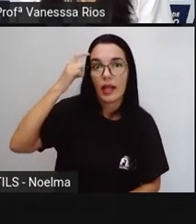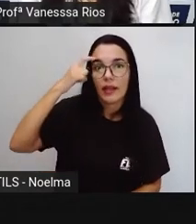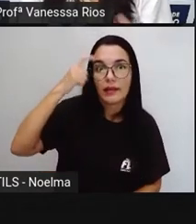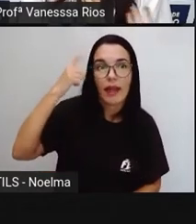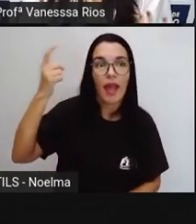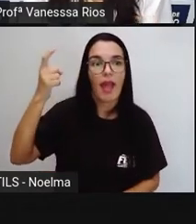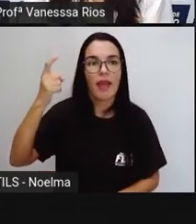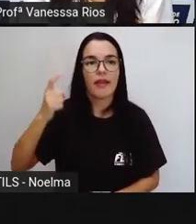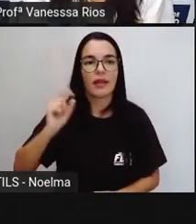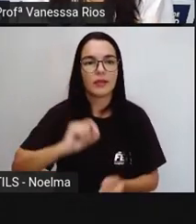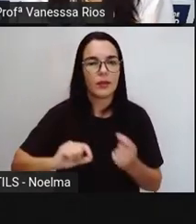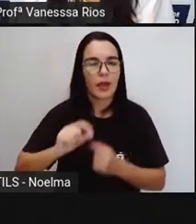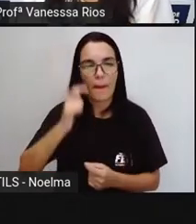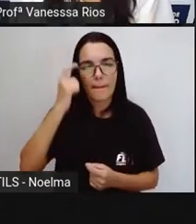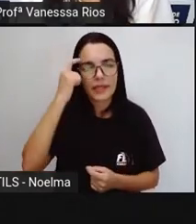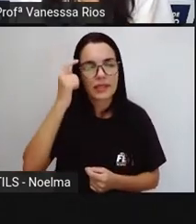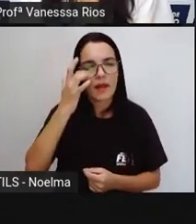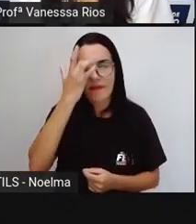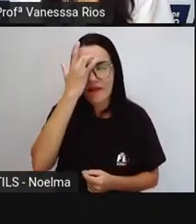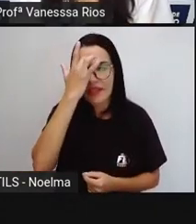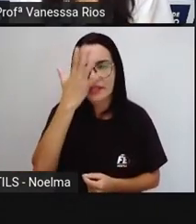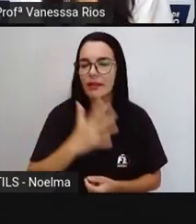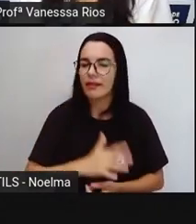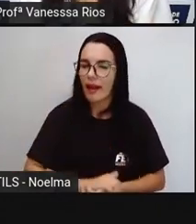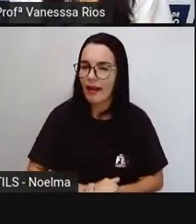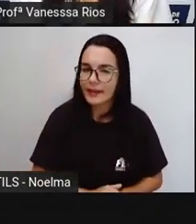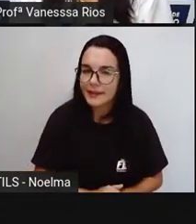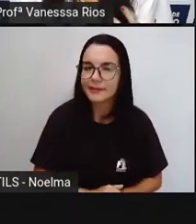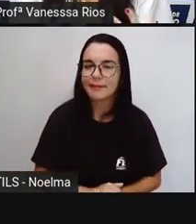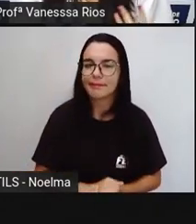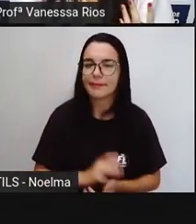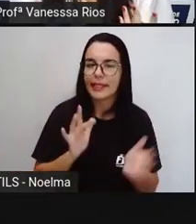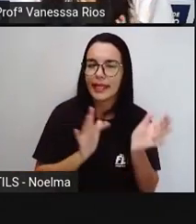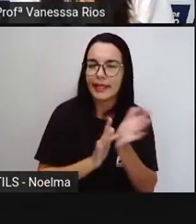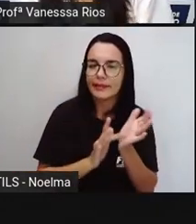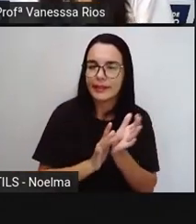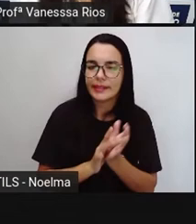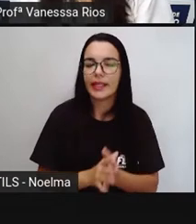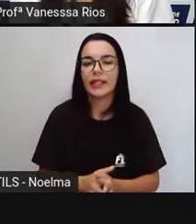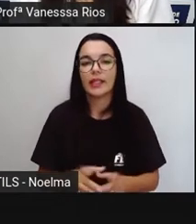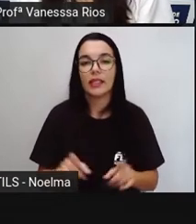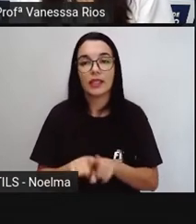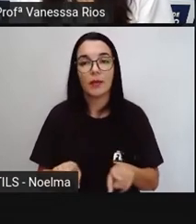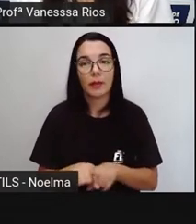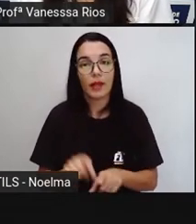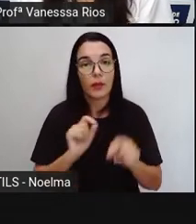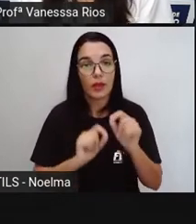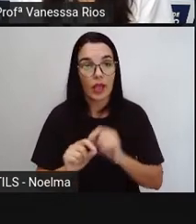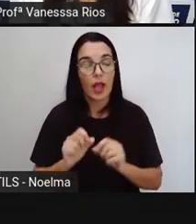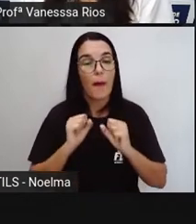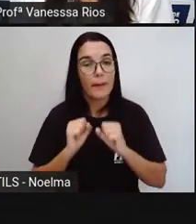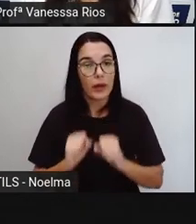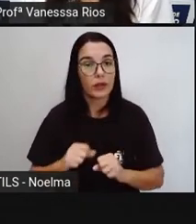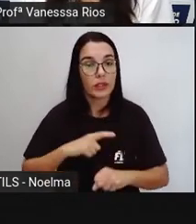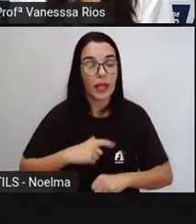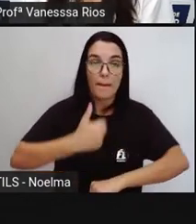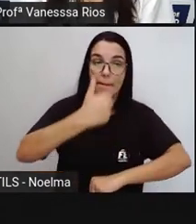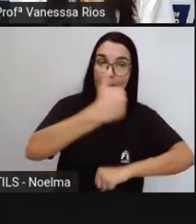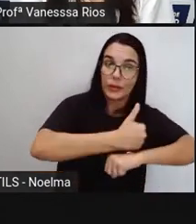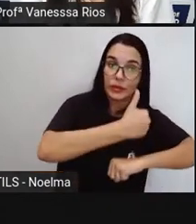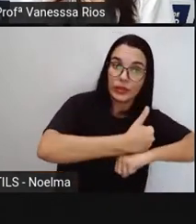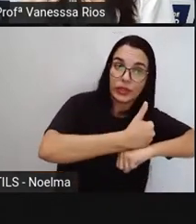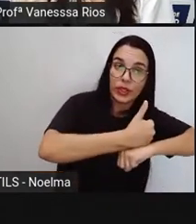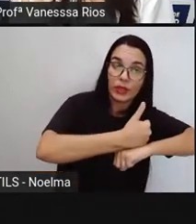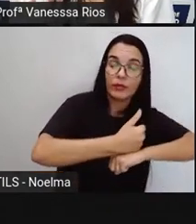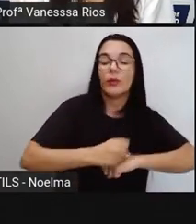nas facilidades, nos pontos positivos que a internet pode nos trazer em